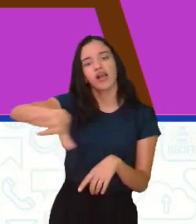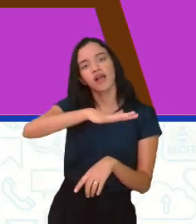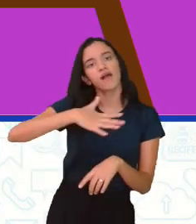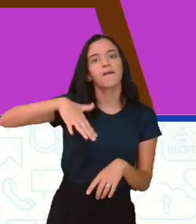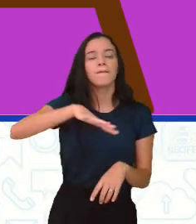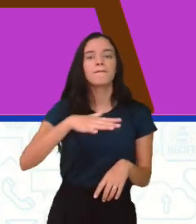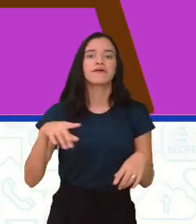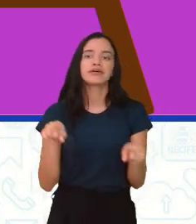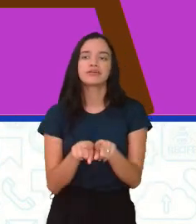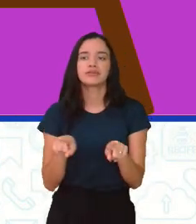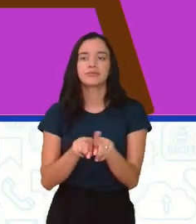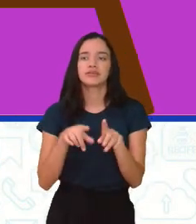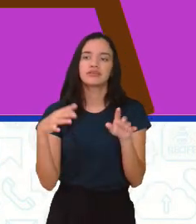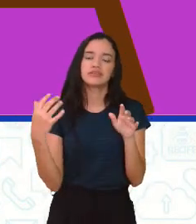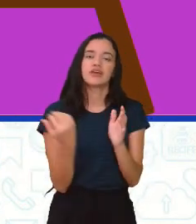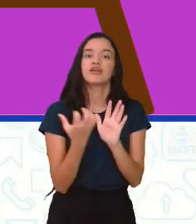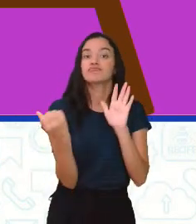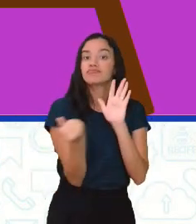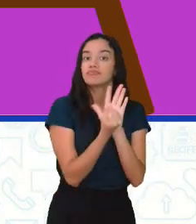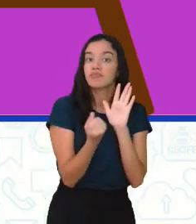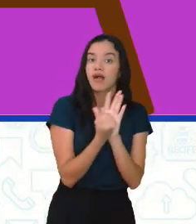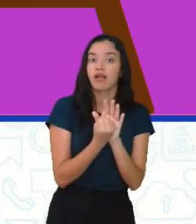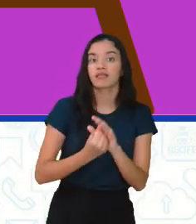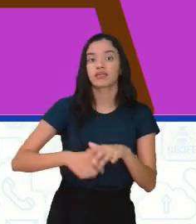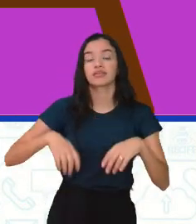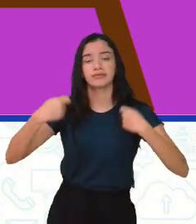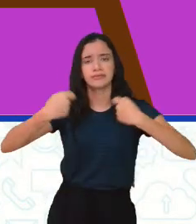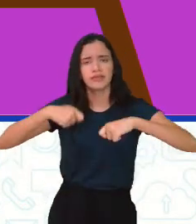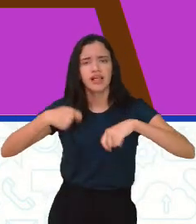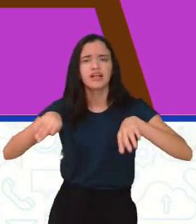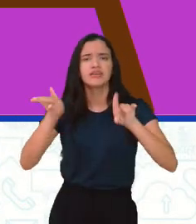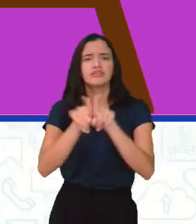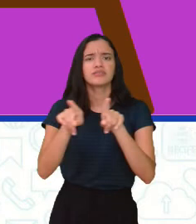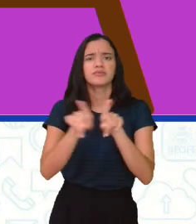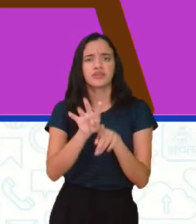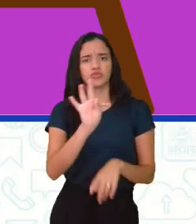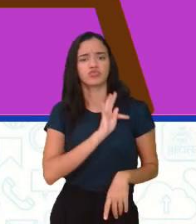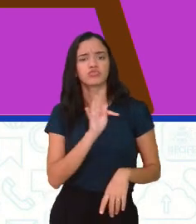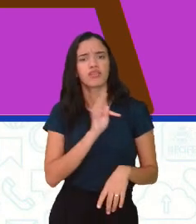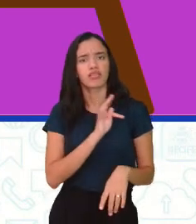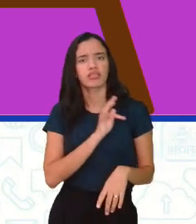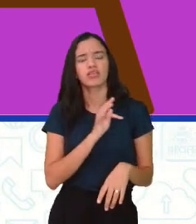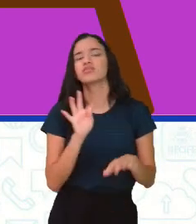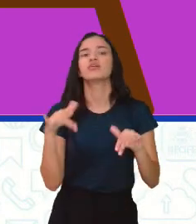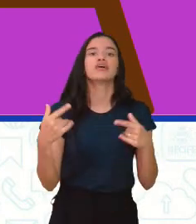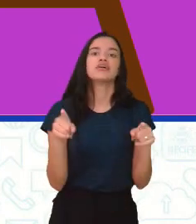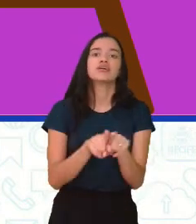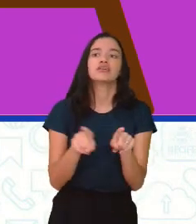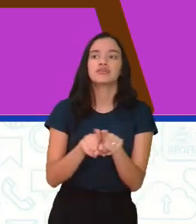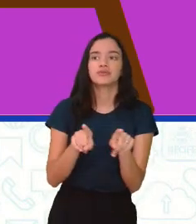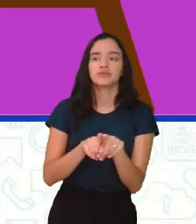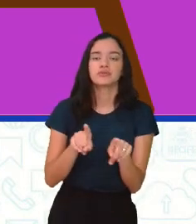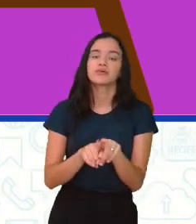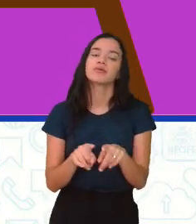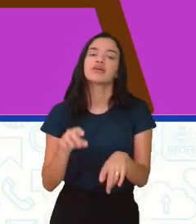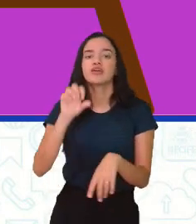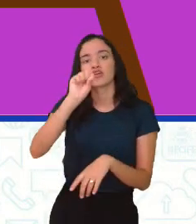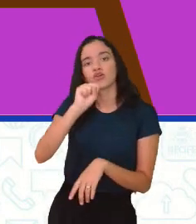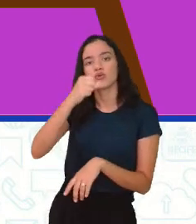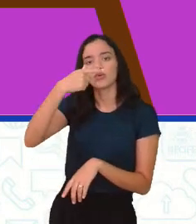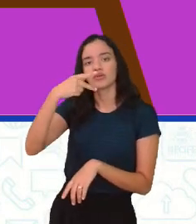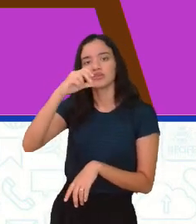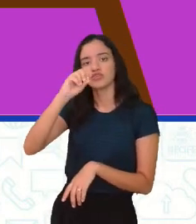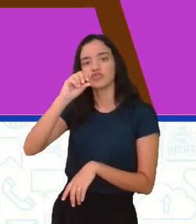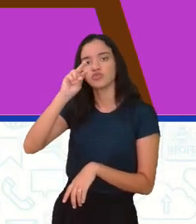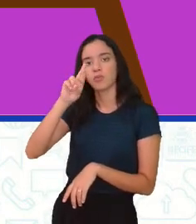esportes de marca, precisão, técnico-combinatórios e o esportes. Eu acho que é assim que